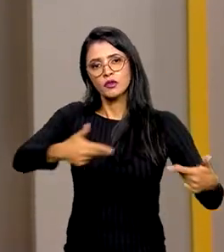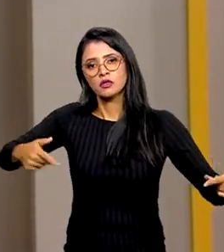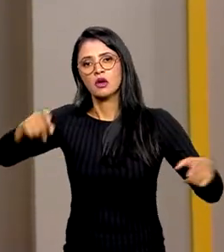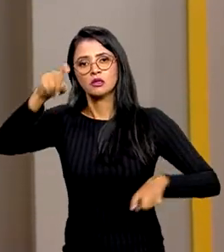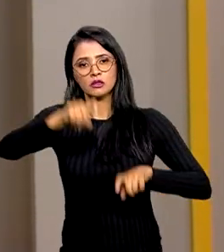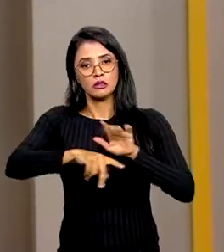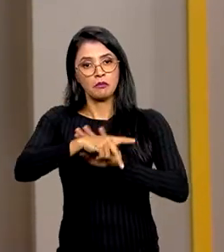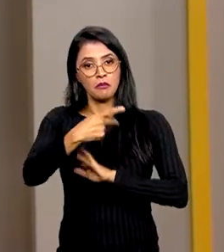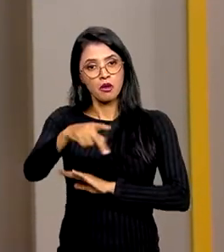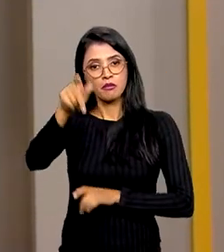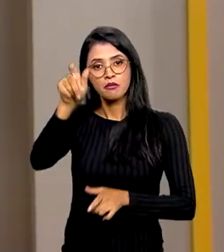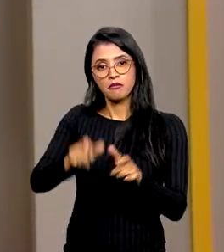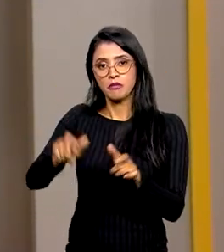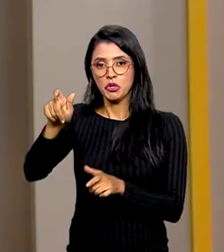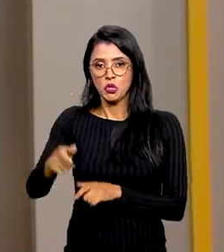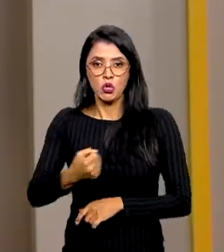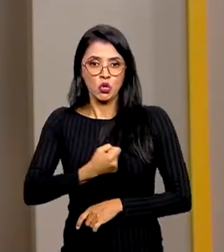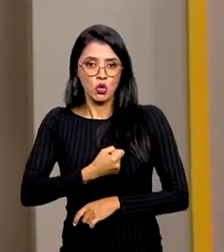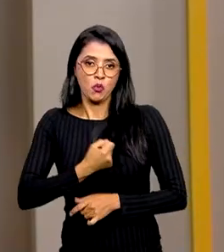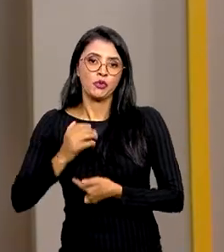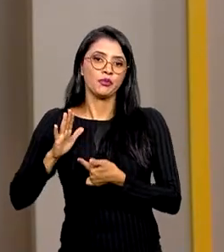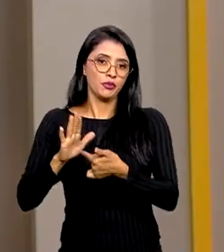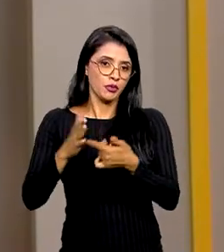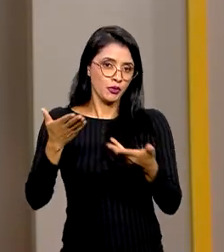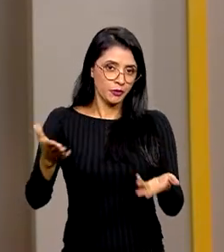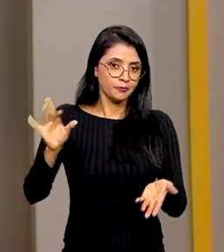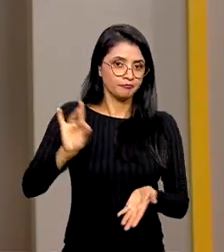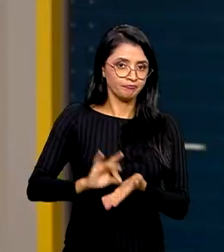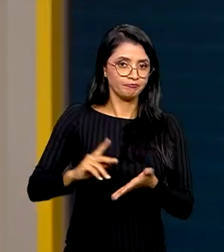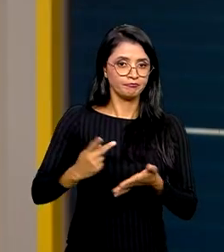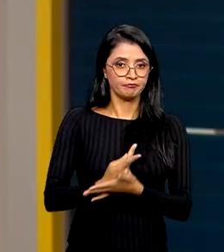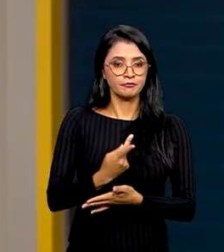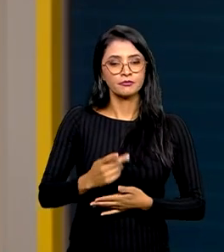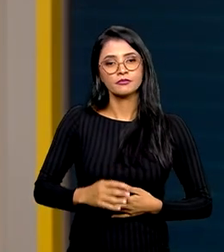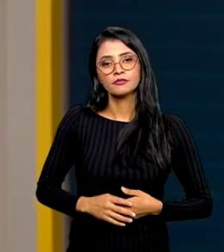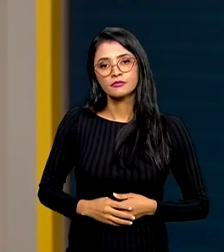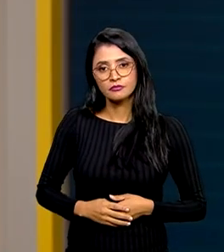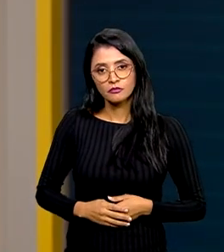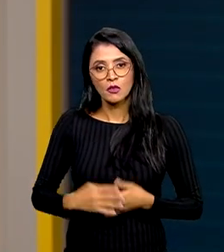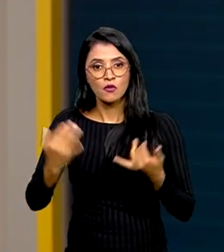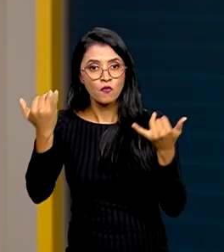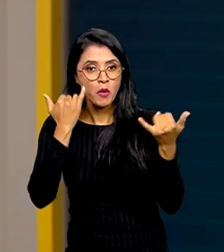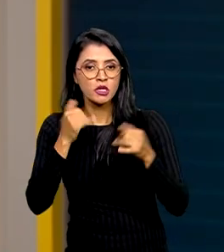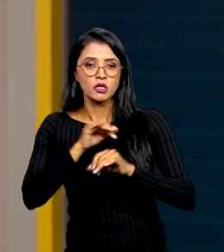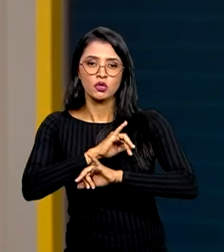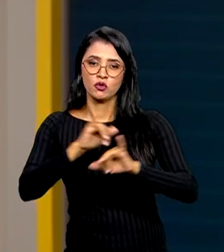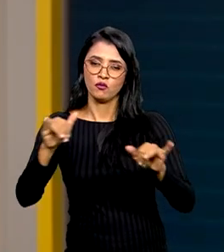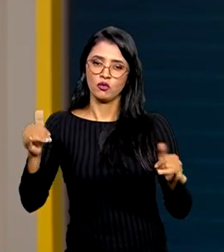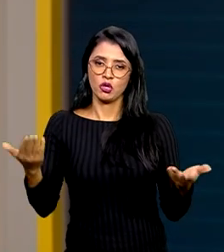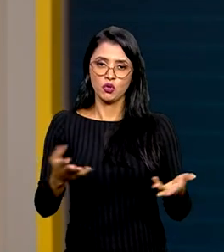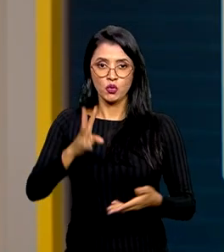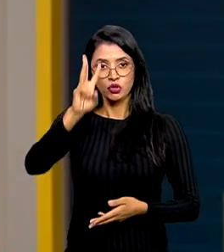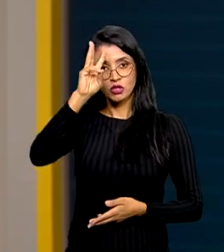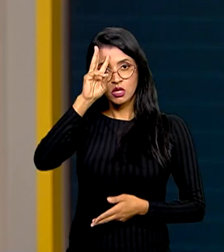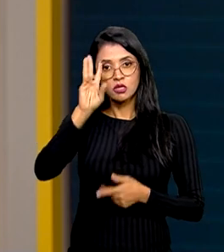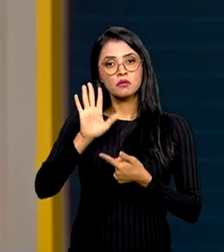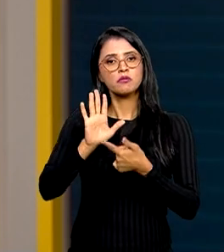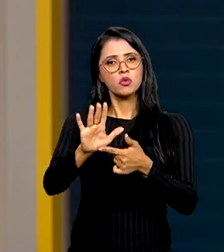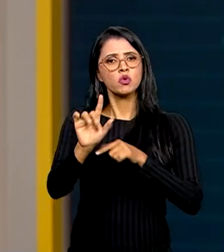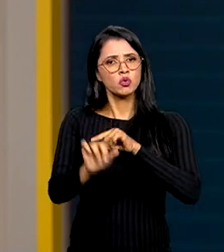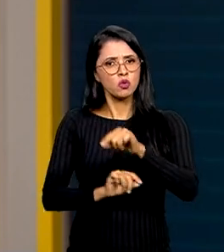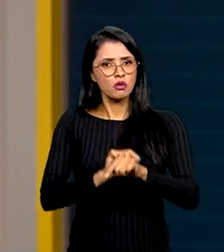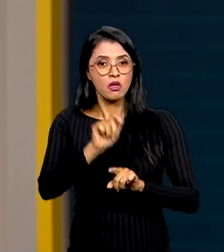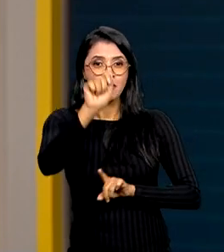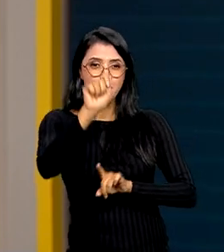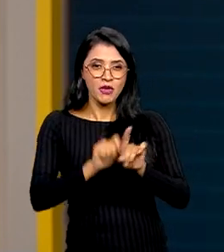sexual das pessoas e os números demonstram essa realidade. Dados divulgados nesta terça-feira revelam que